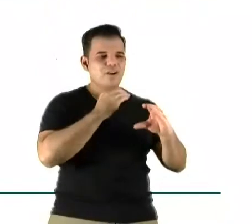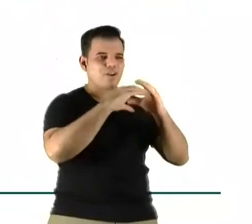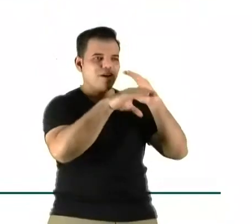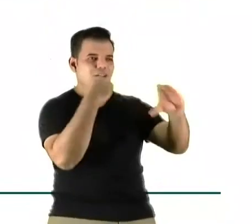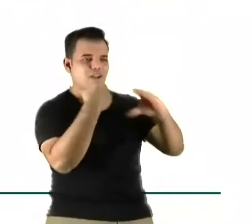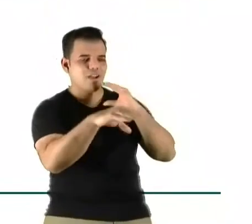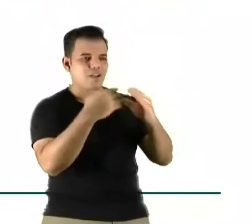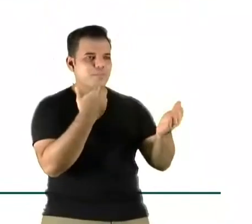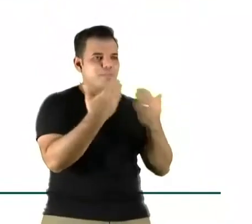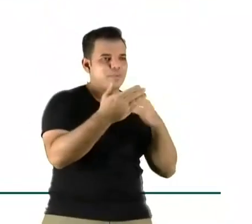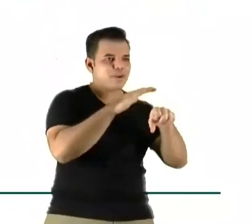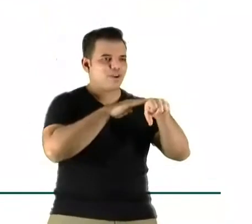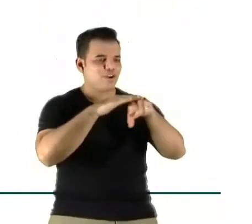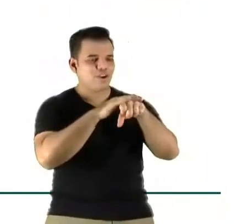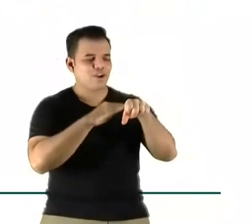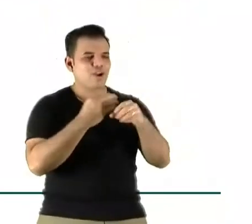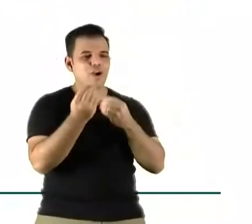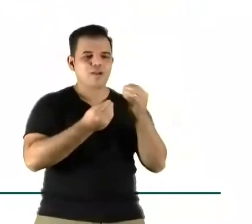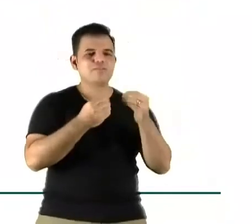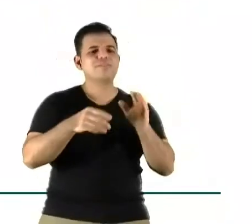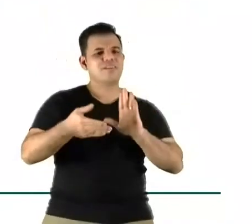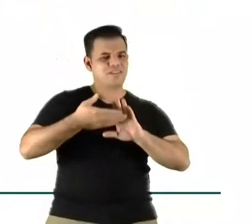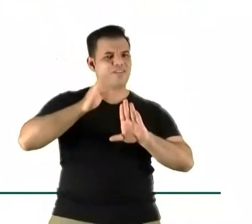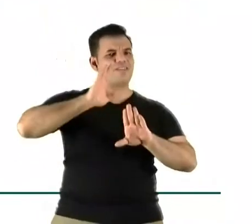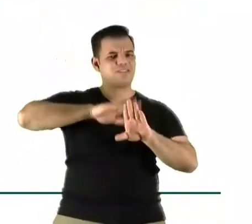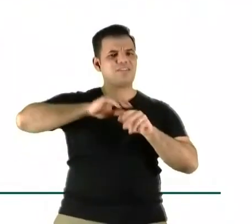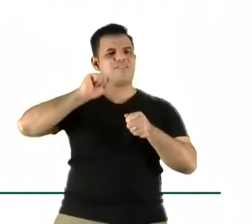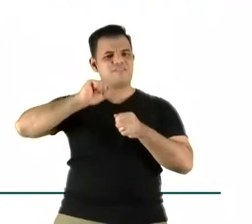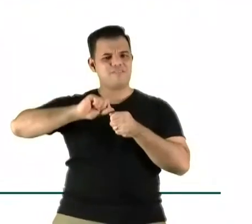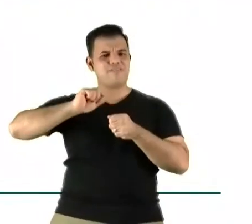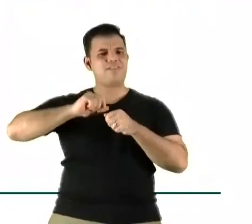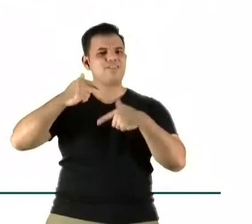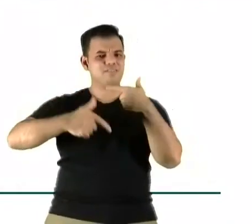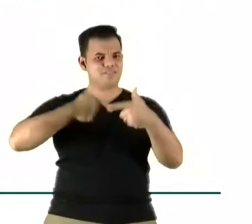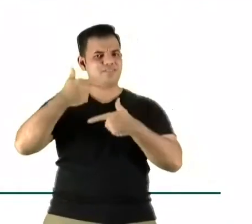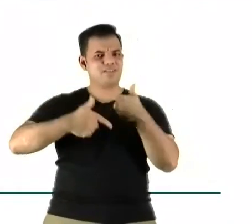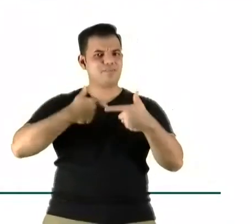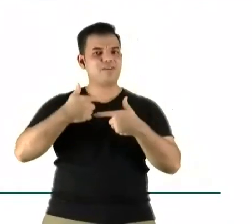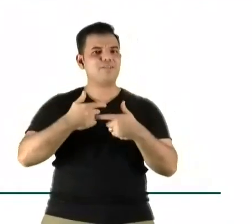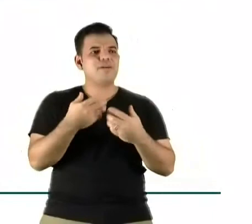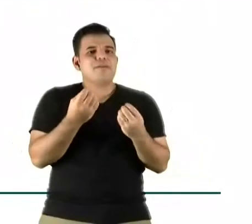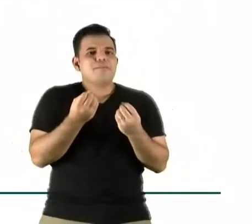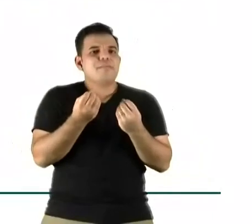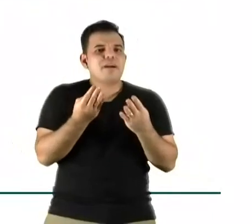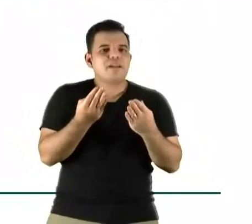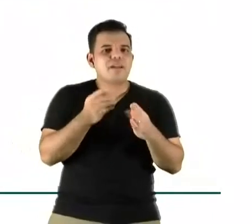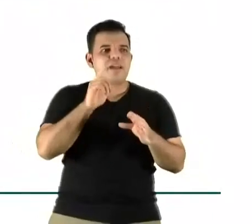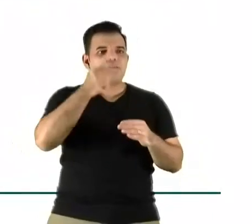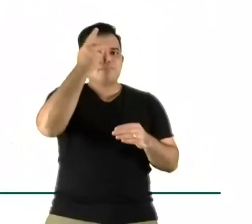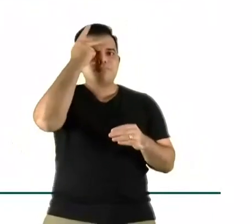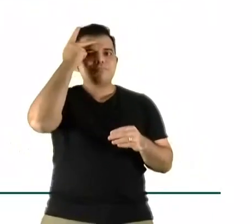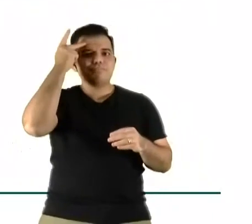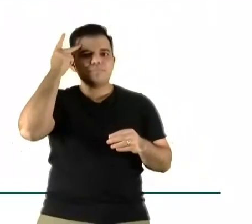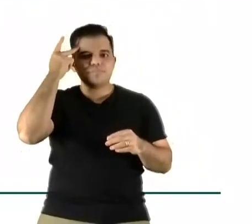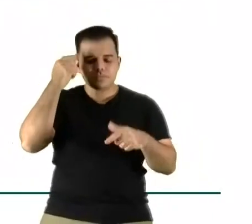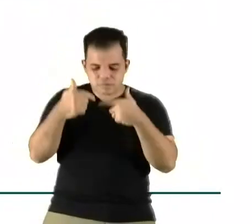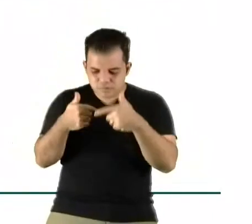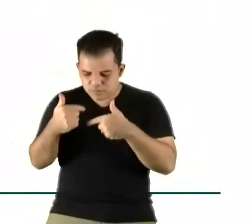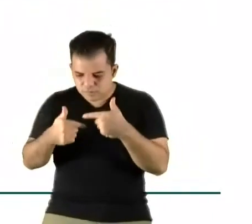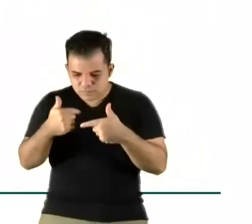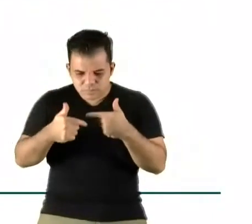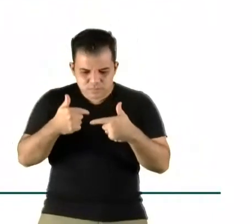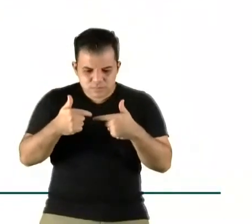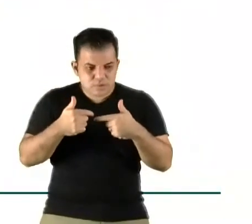programa isso vai acontecer. A gente faz esse trabalho do lado de cá para garantir que o público que recebeu a mensagem era o público esperado